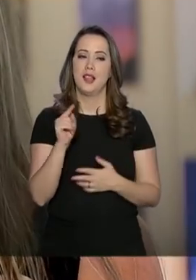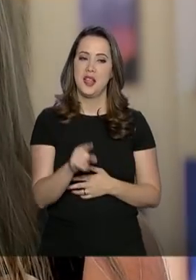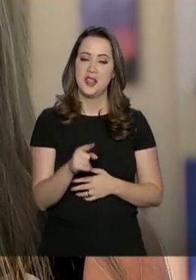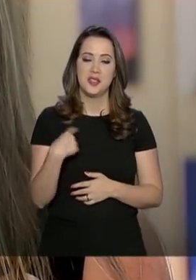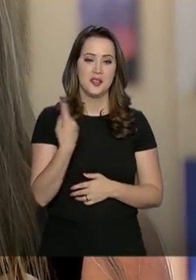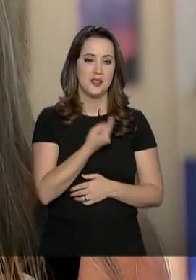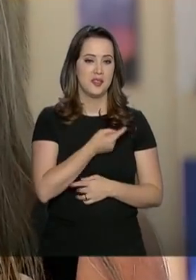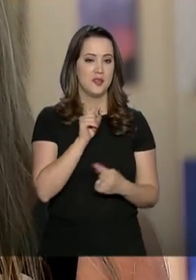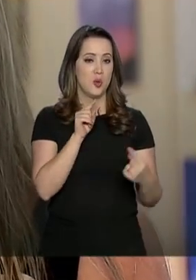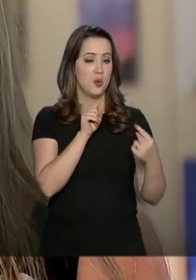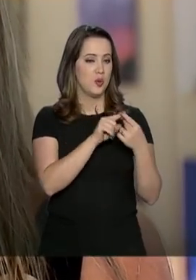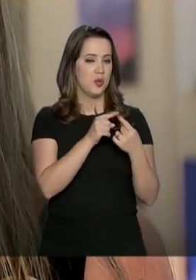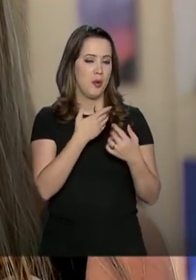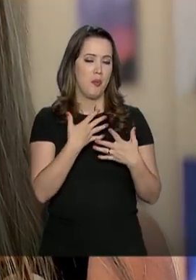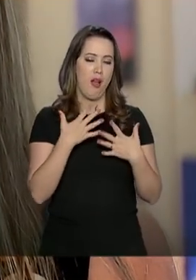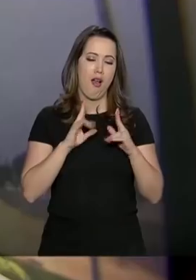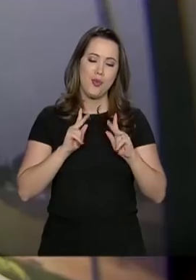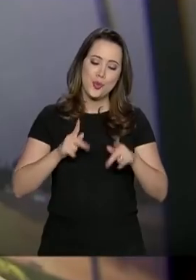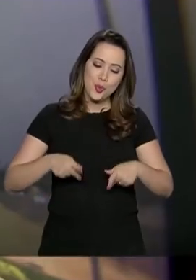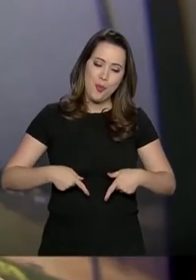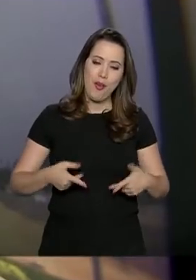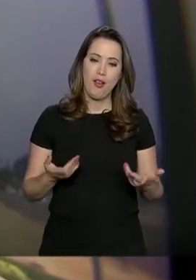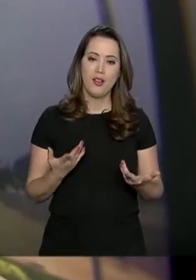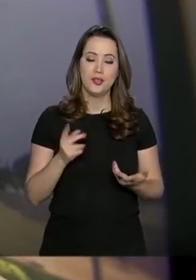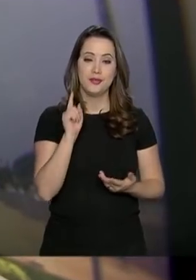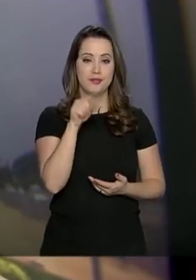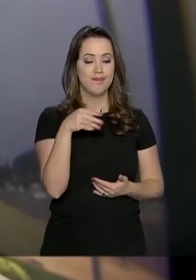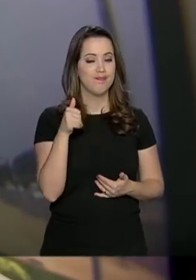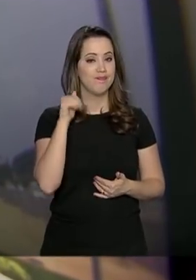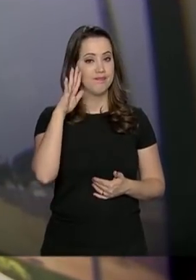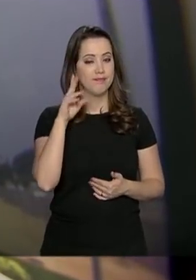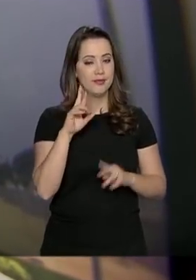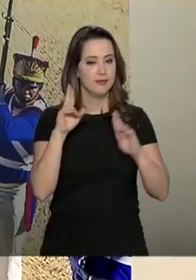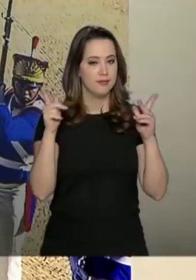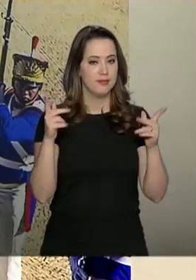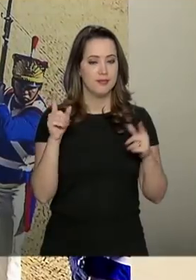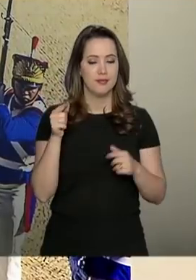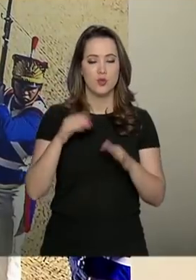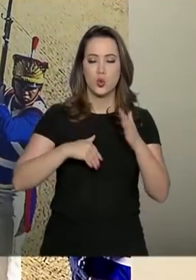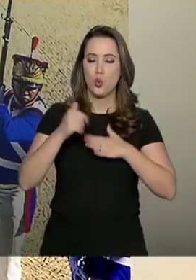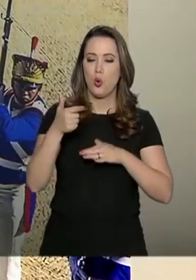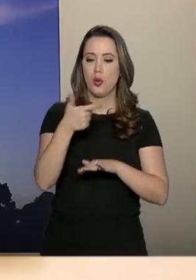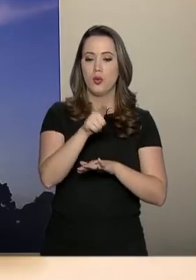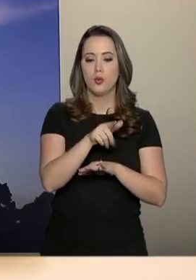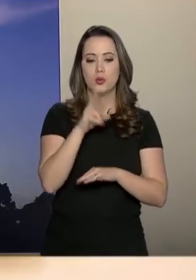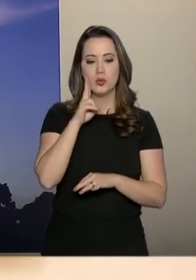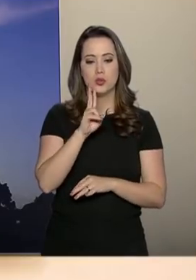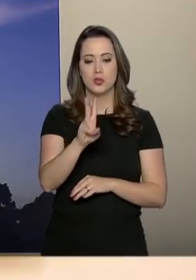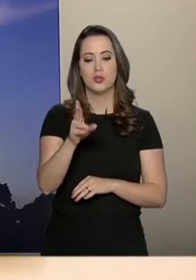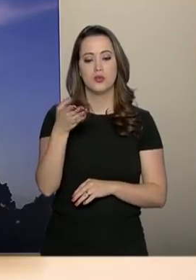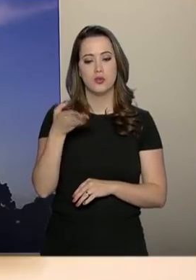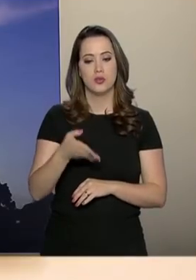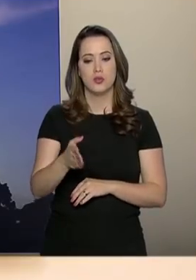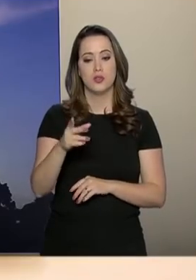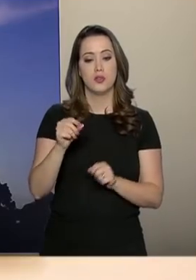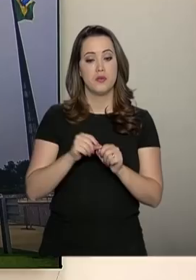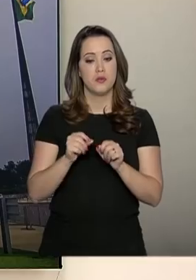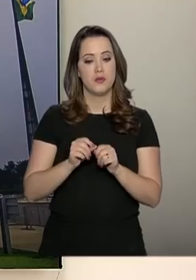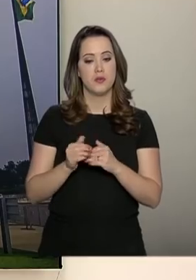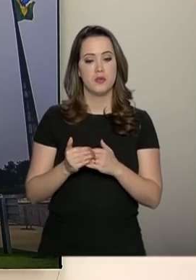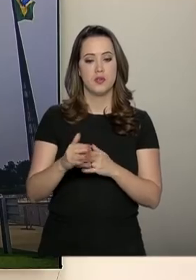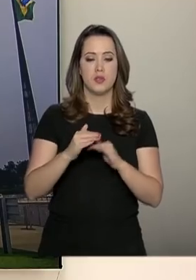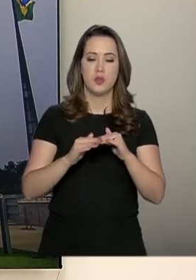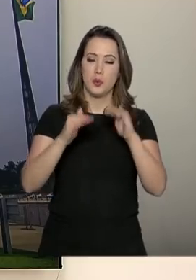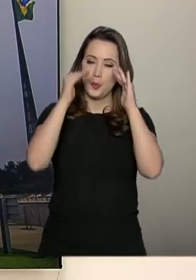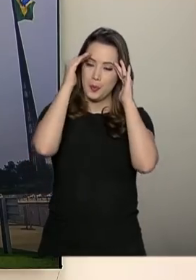Essa, ao nosso ver, é uma exposição mais humanizada, é uma exposição diferente de qualquer exposição que a gente já tenha visto e feito aqui em